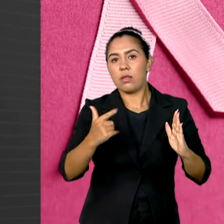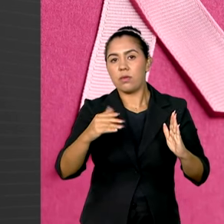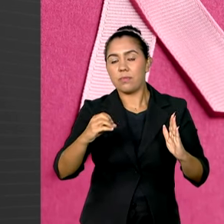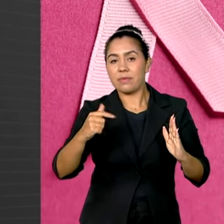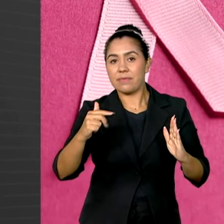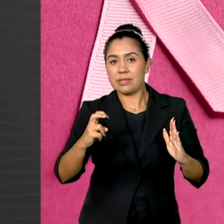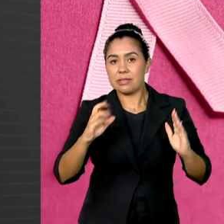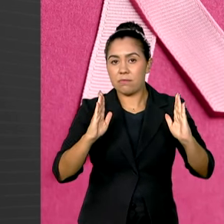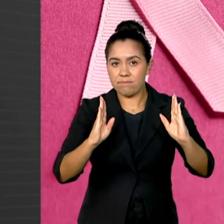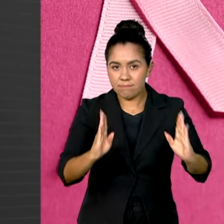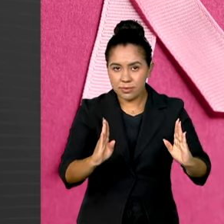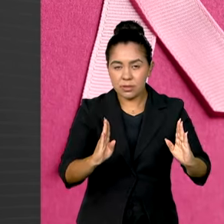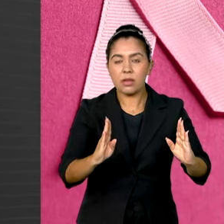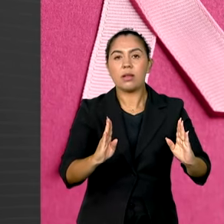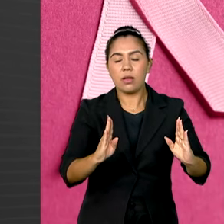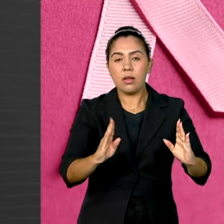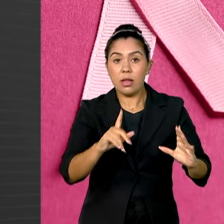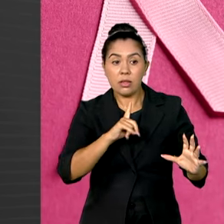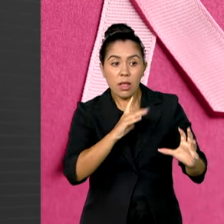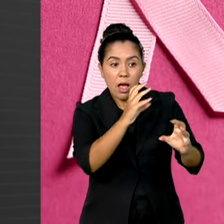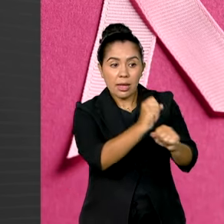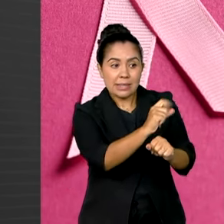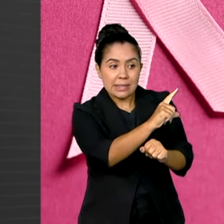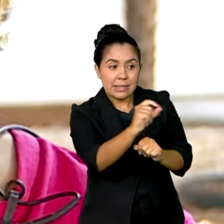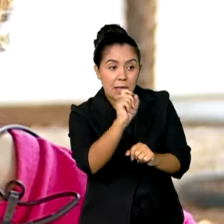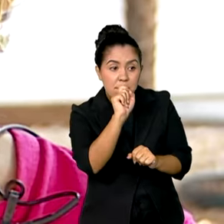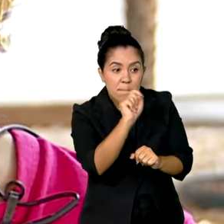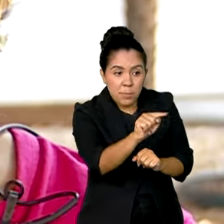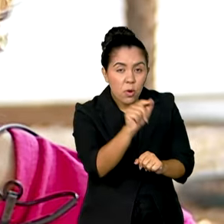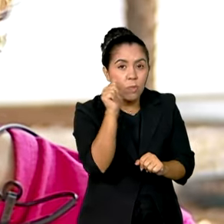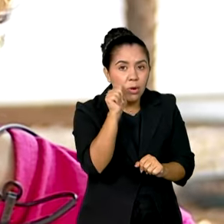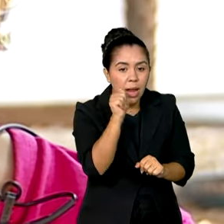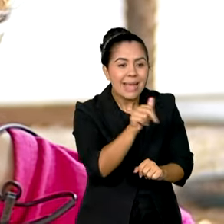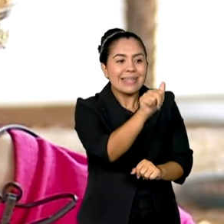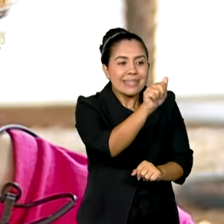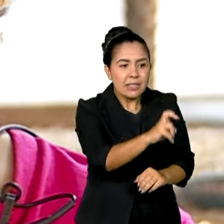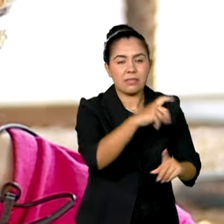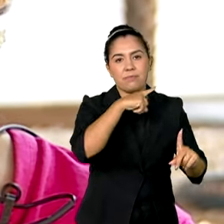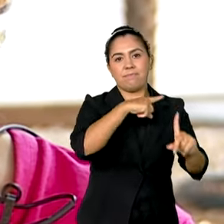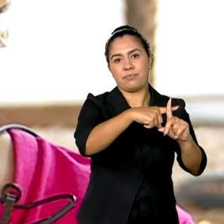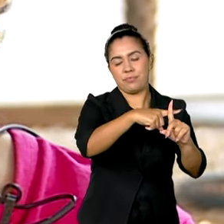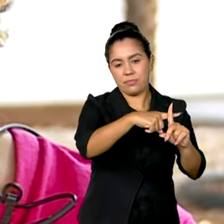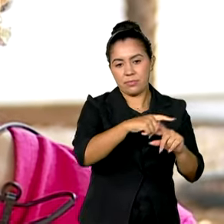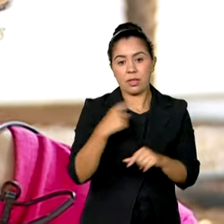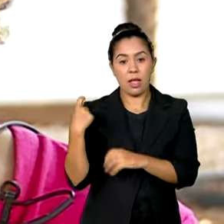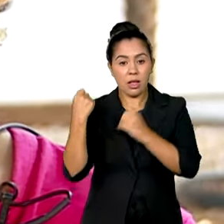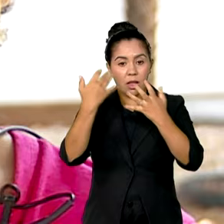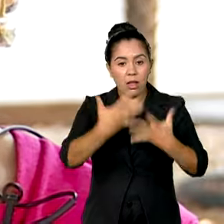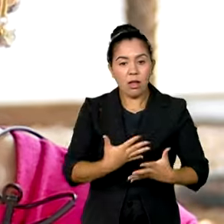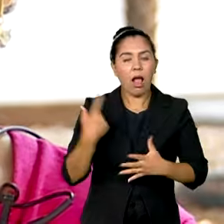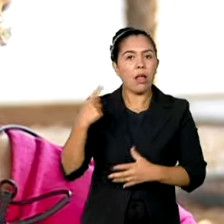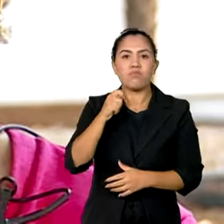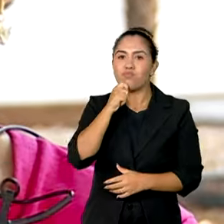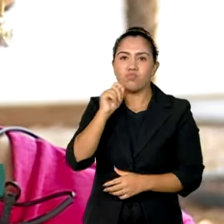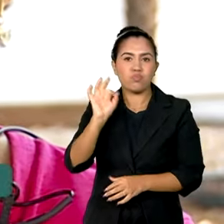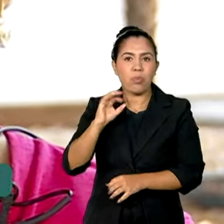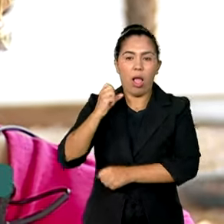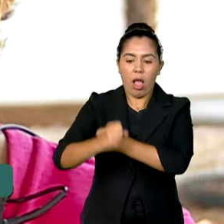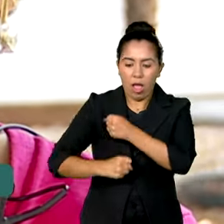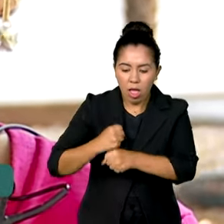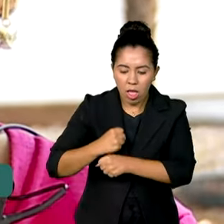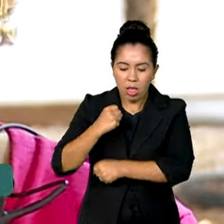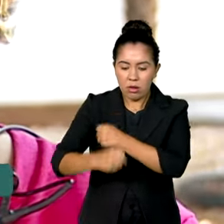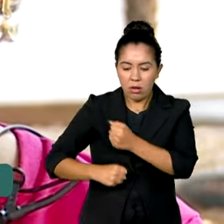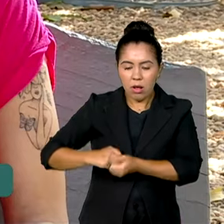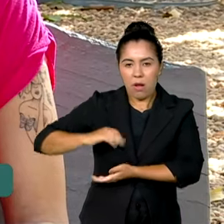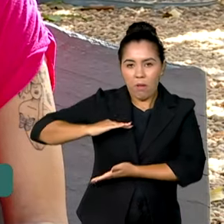15 casos a cada 100 mil mulheres. Fátima não fazia mamografias anualmente. Depois de descobrir a doença,